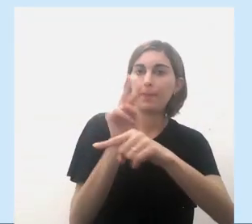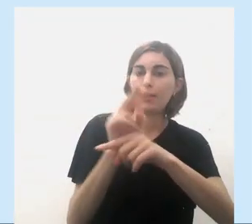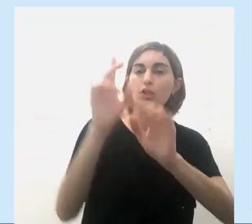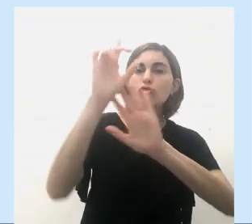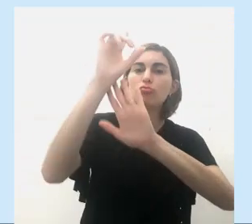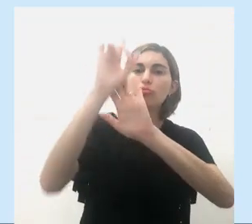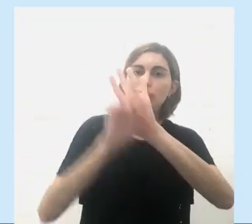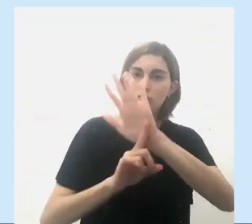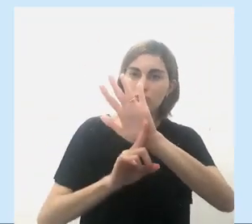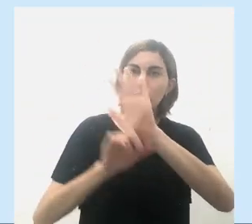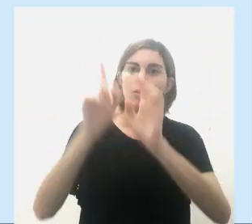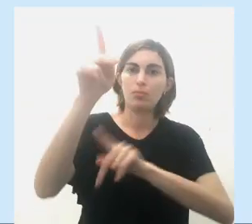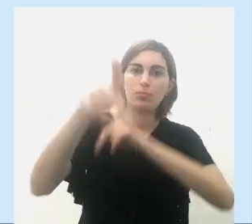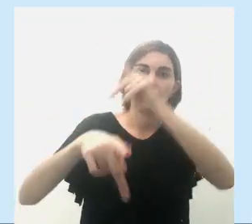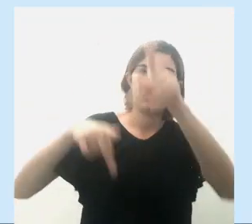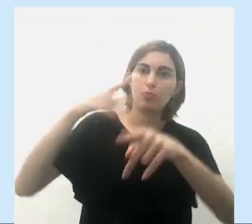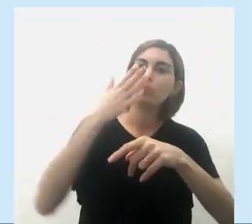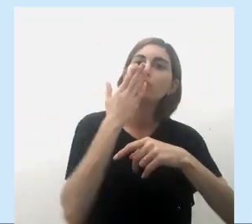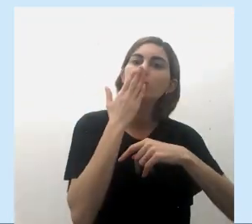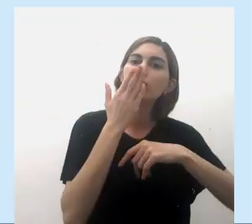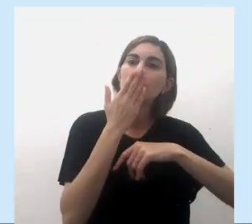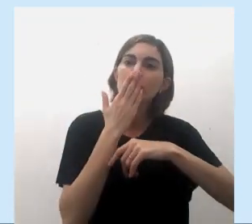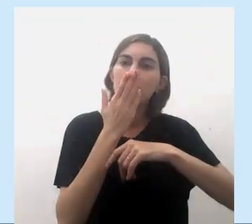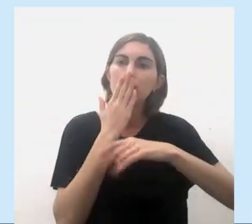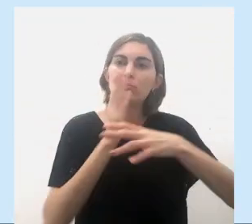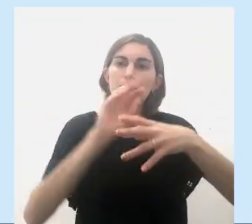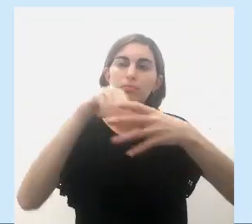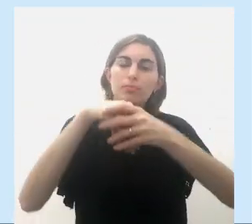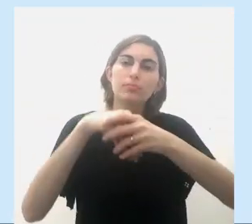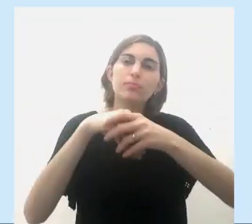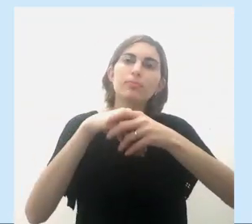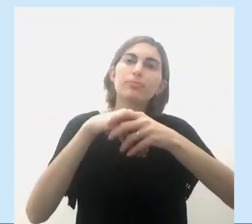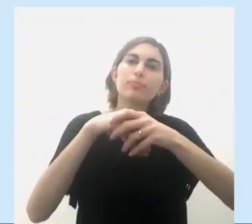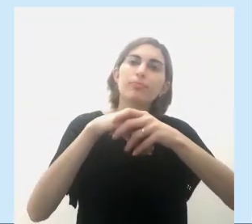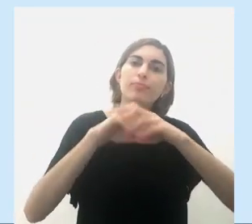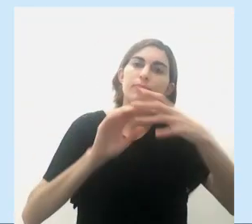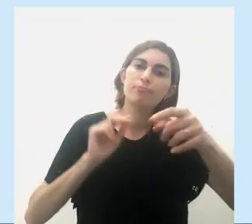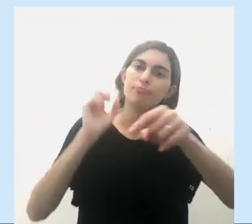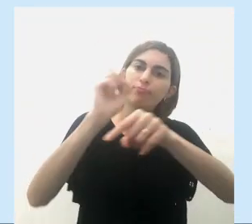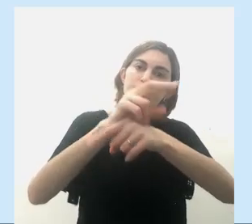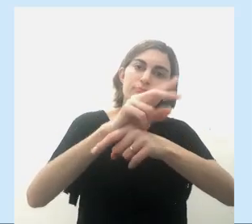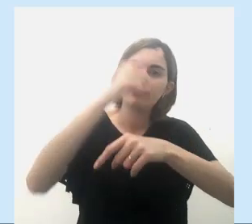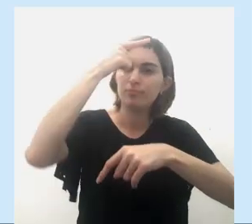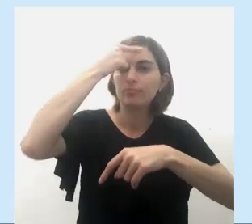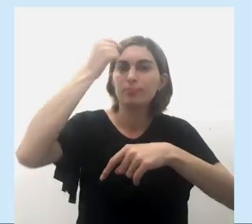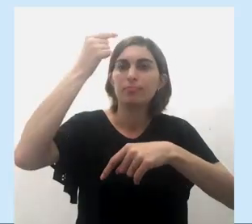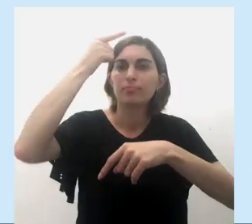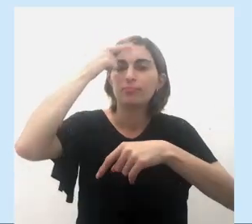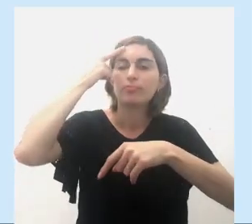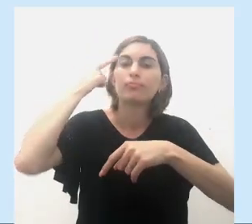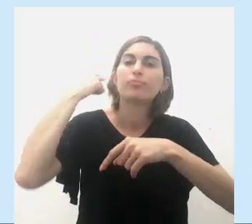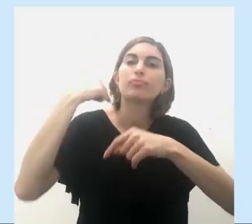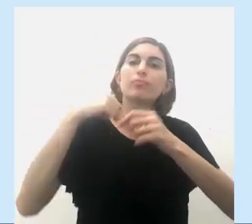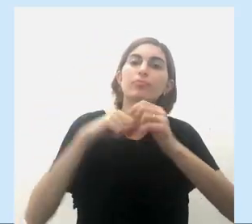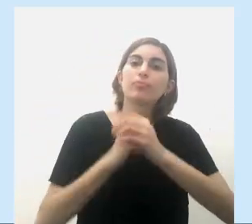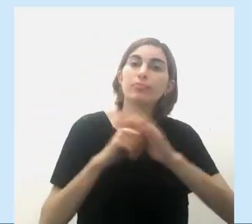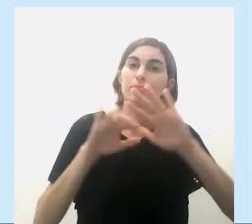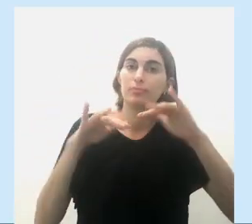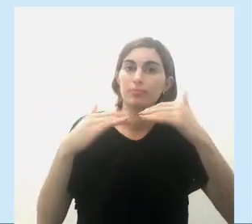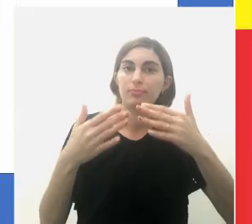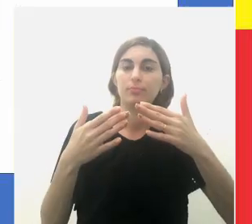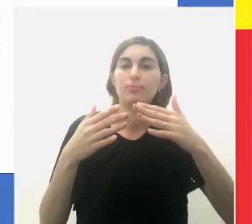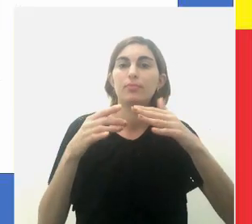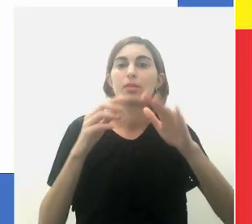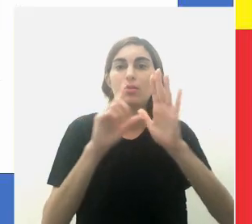conceder o direito aos povos indígenas de entradas nas universidades.